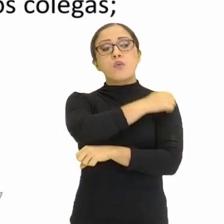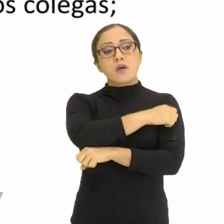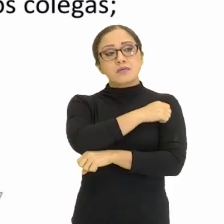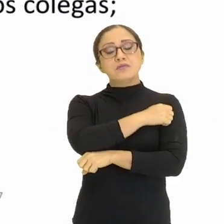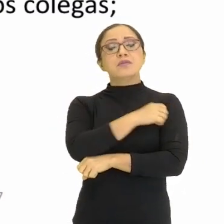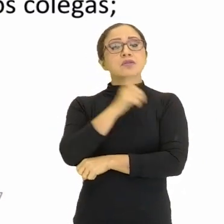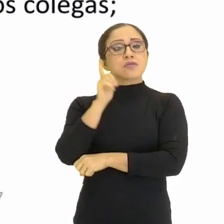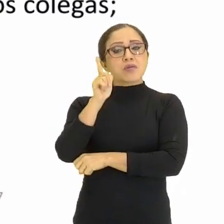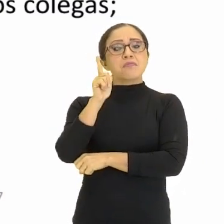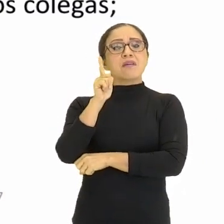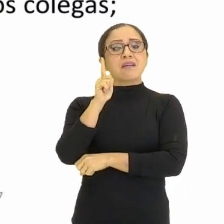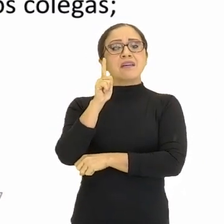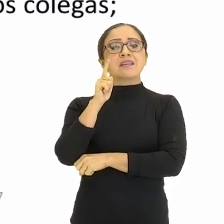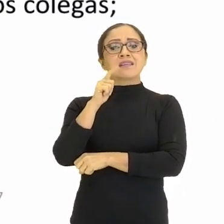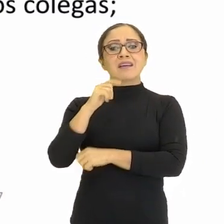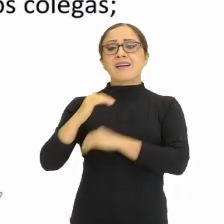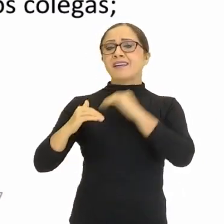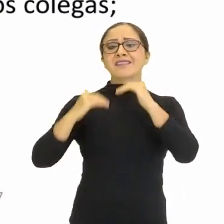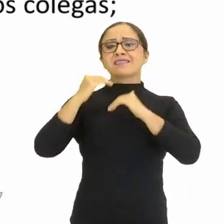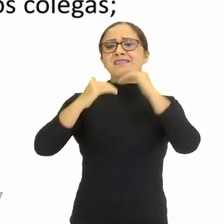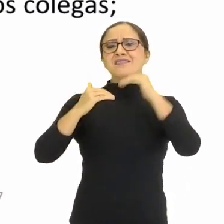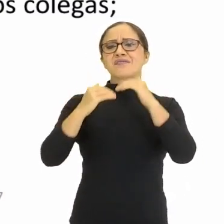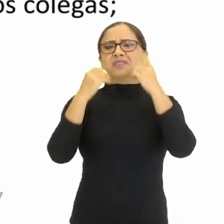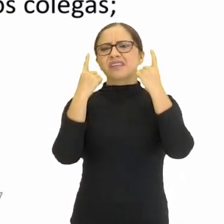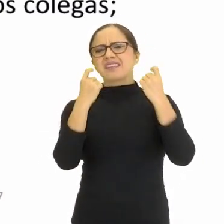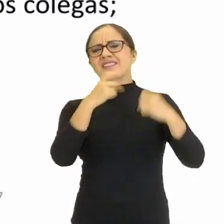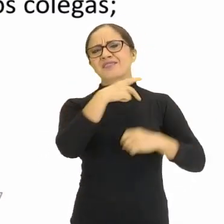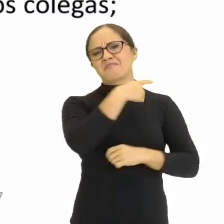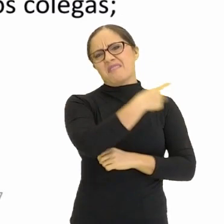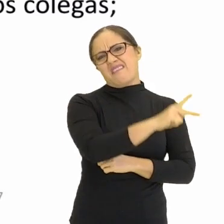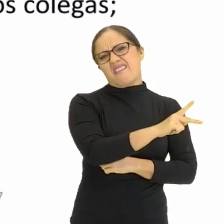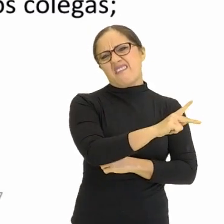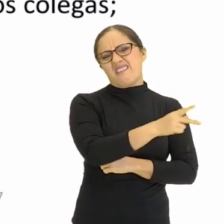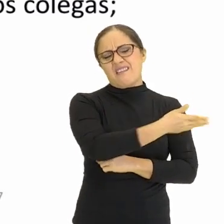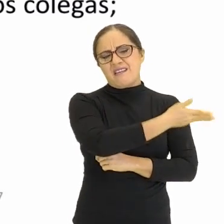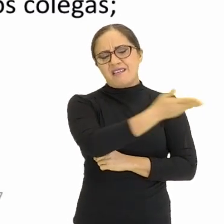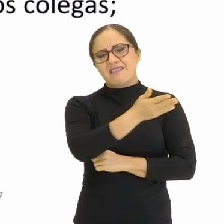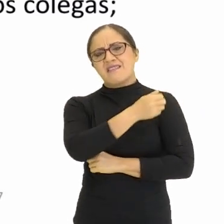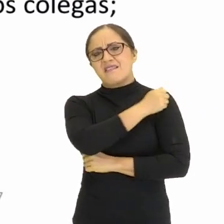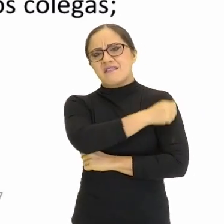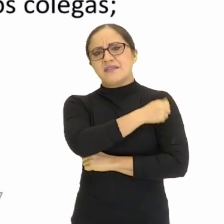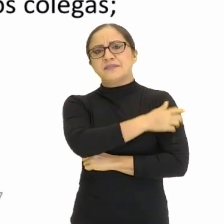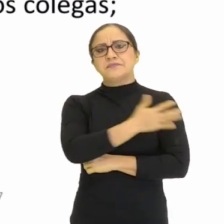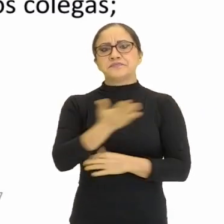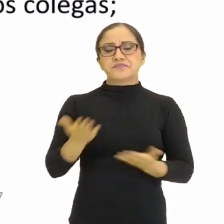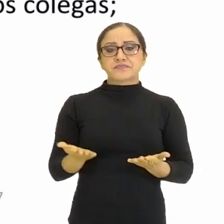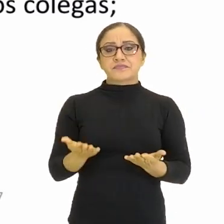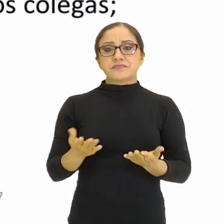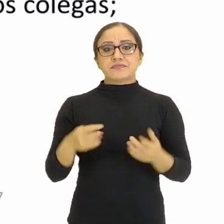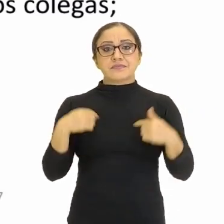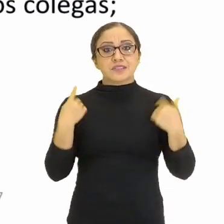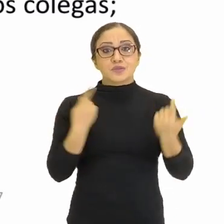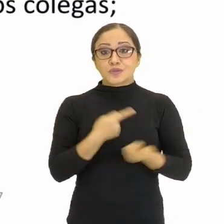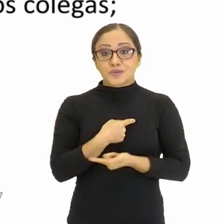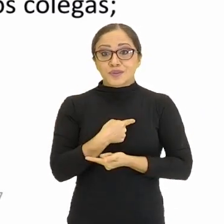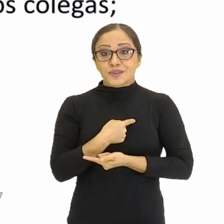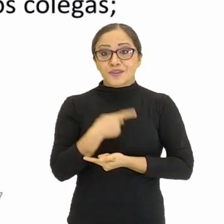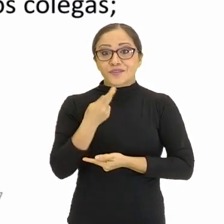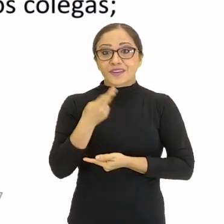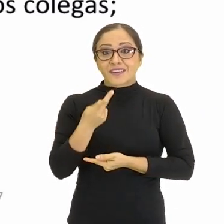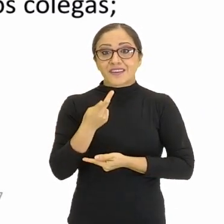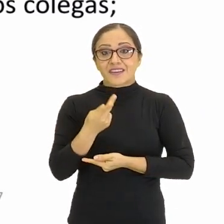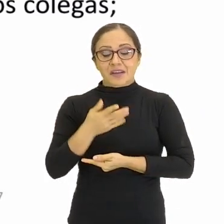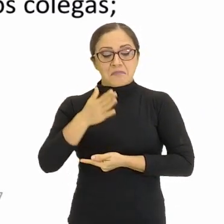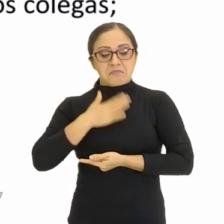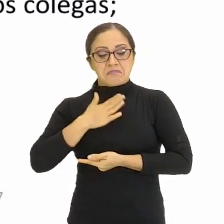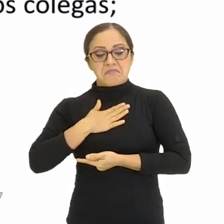aquilo que interessa pra gente. Interessa pra ele, no caso. Vejam o eu falei agora. Fui pego no contrapé, né? Quer dizer, que interessa